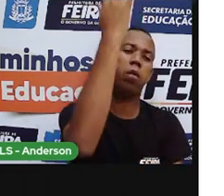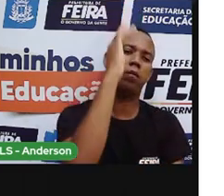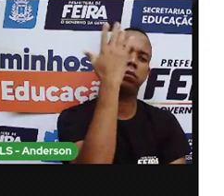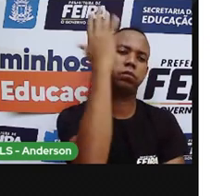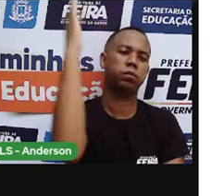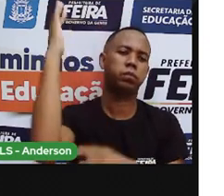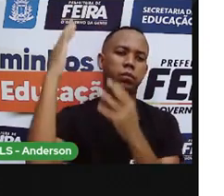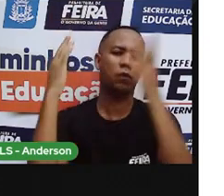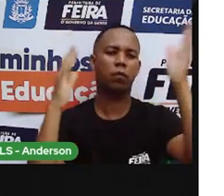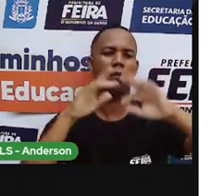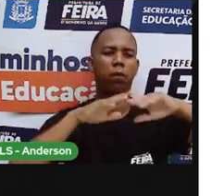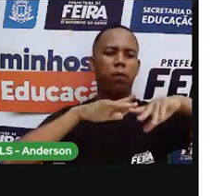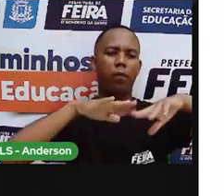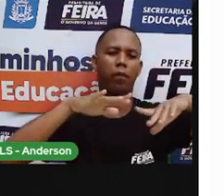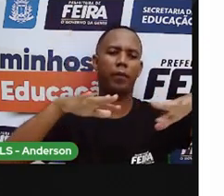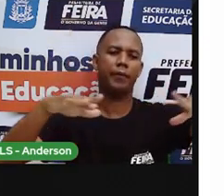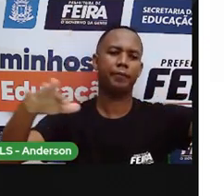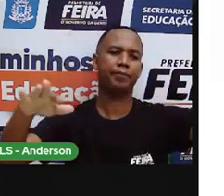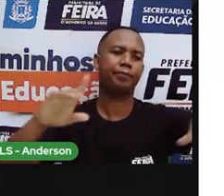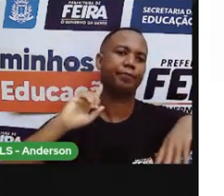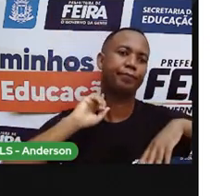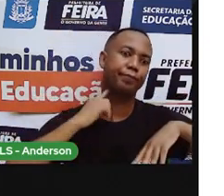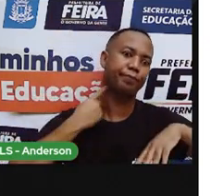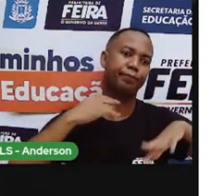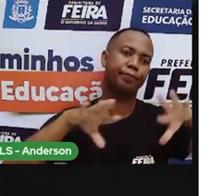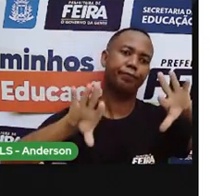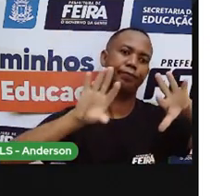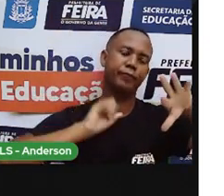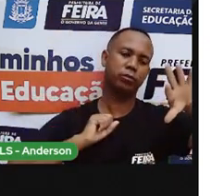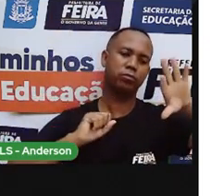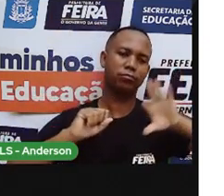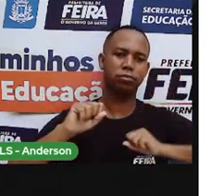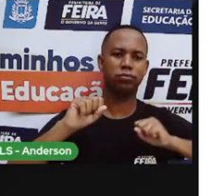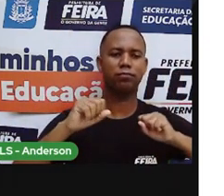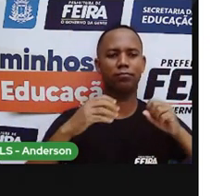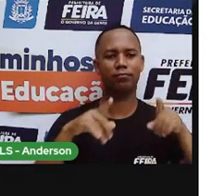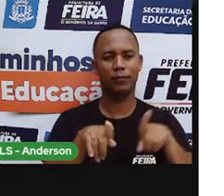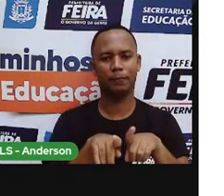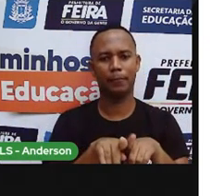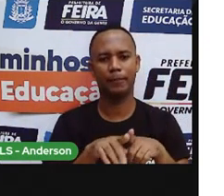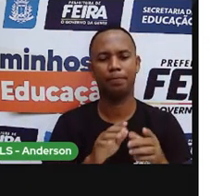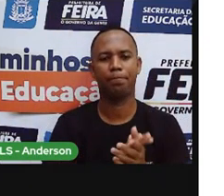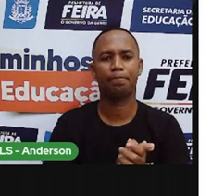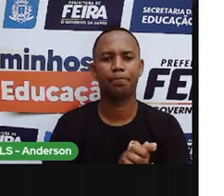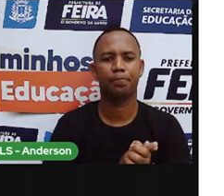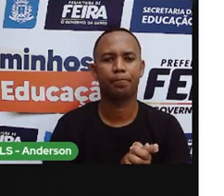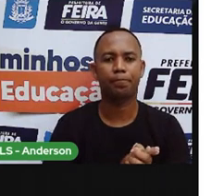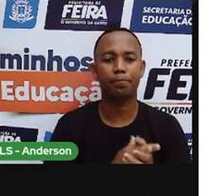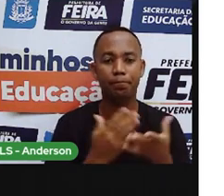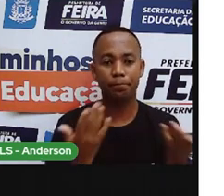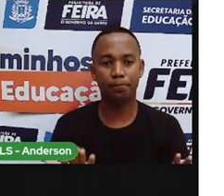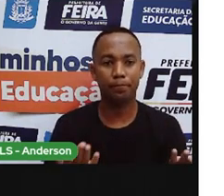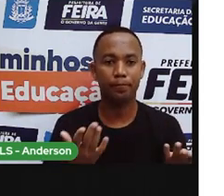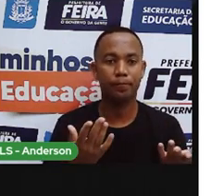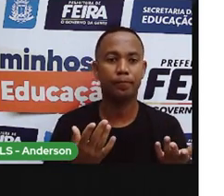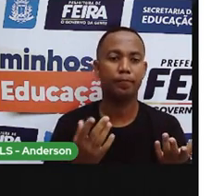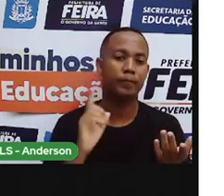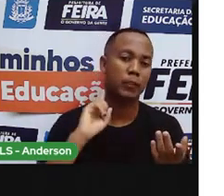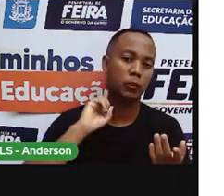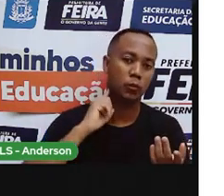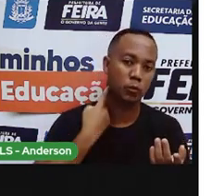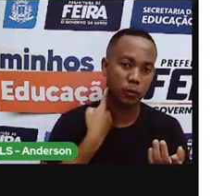Poluindo também o ar. E com isso é poluindo o meio ambiente. Poluição do solo, né?